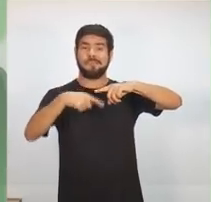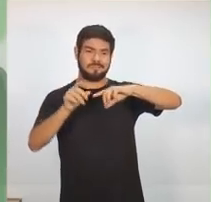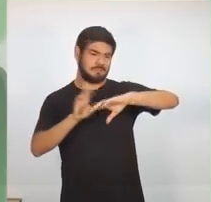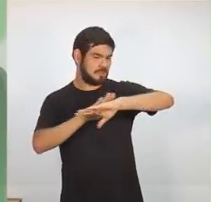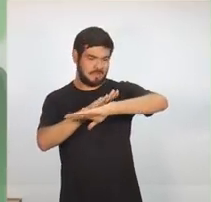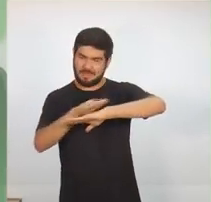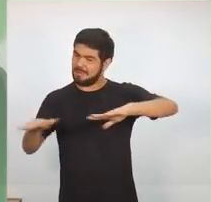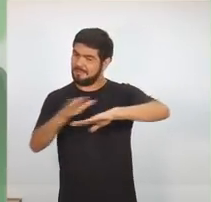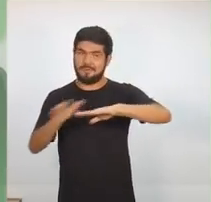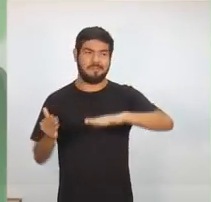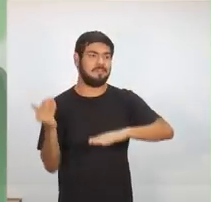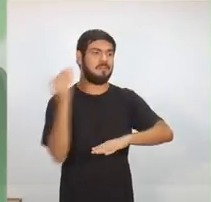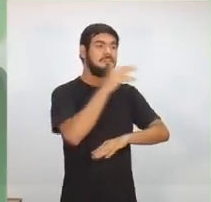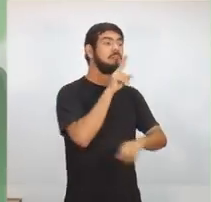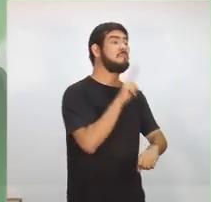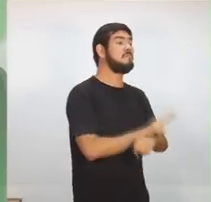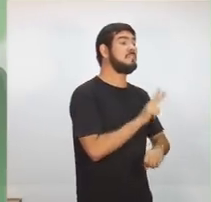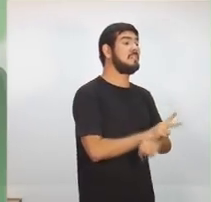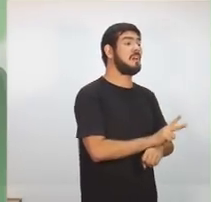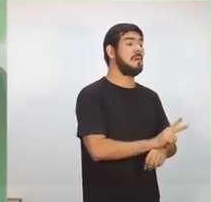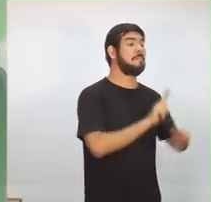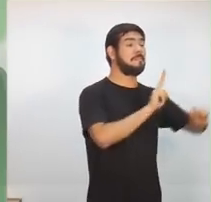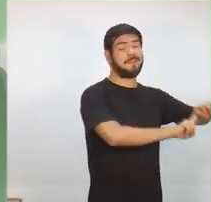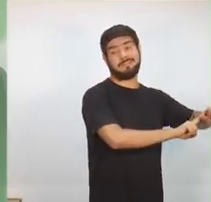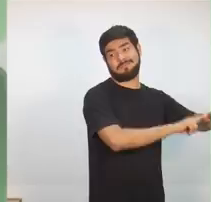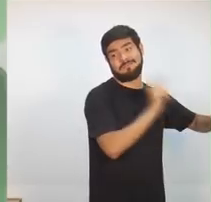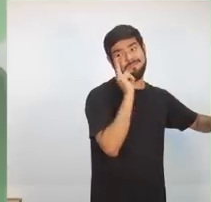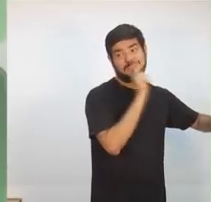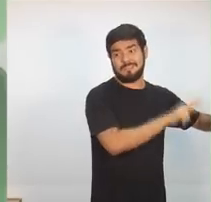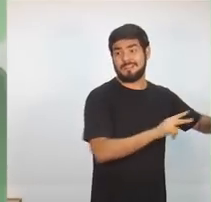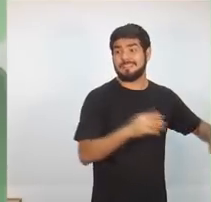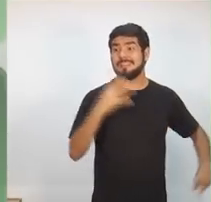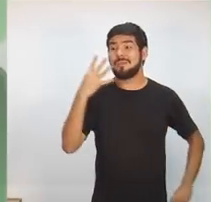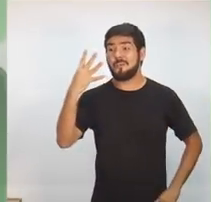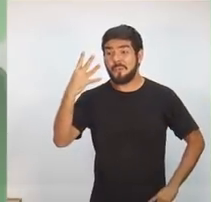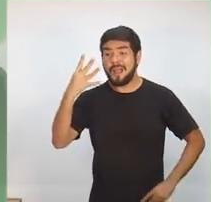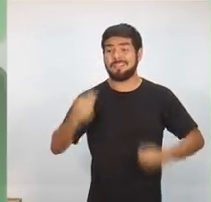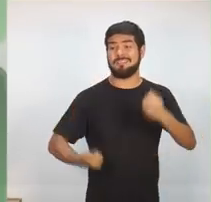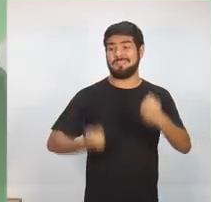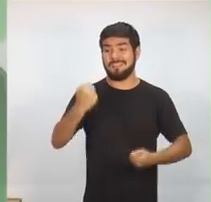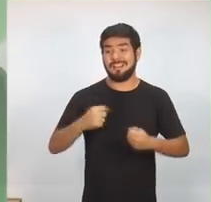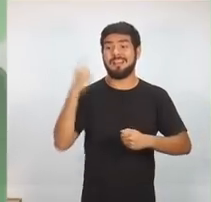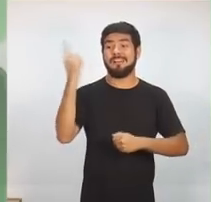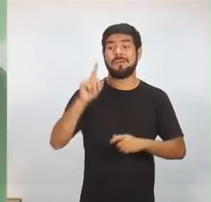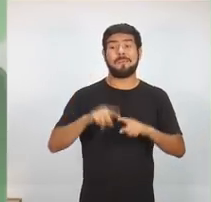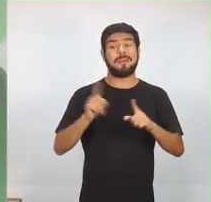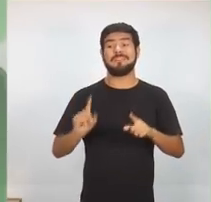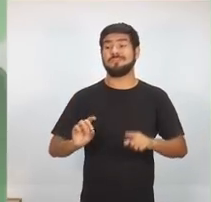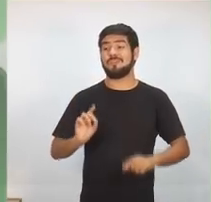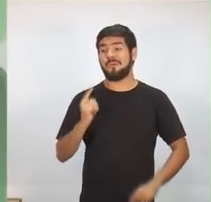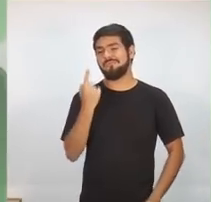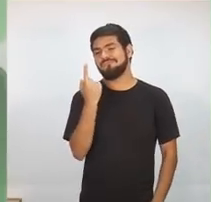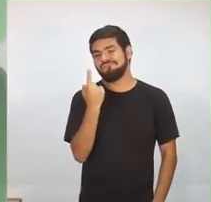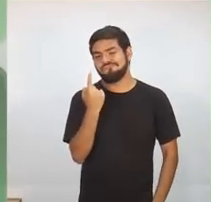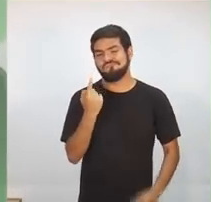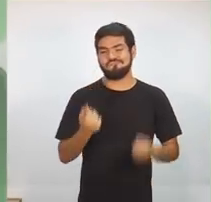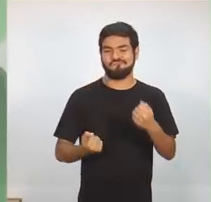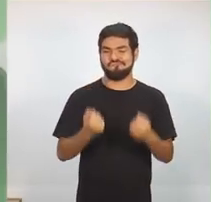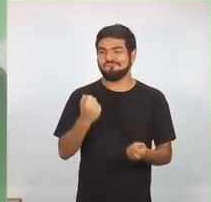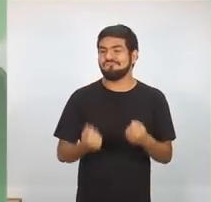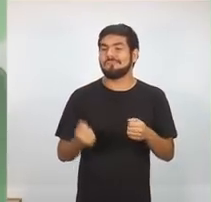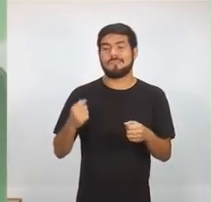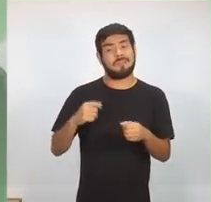Tem quatro viaturas, mas só uma funciona. E com detalhe, o motorista tem uma cota de combustível.